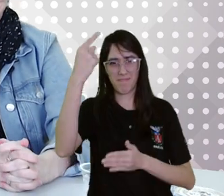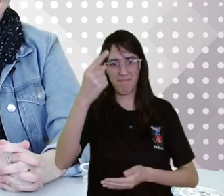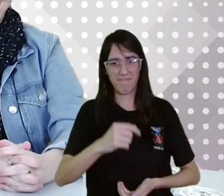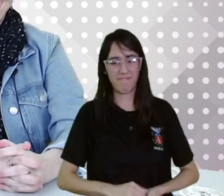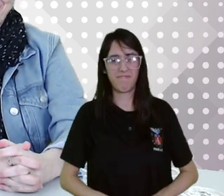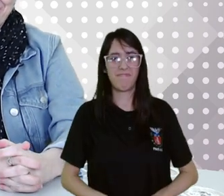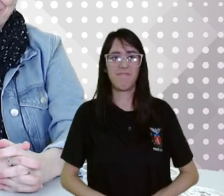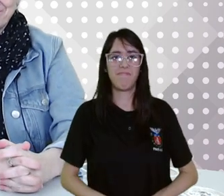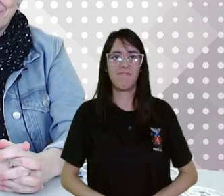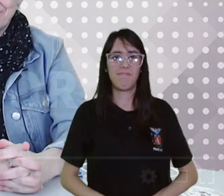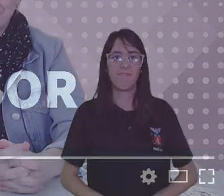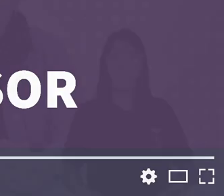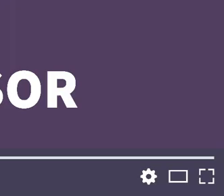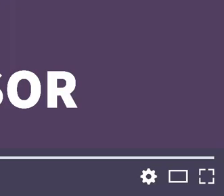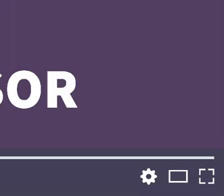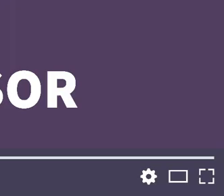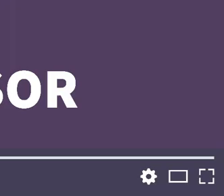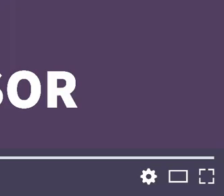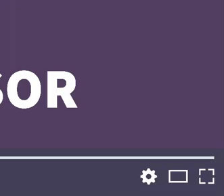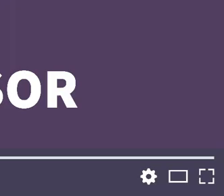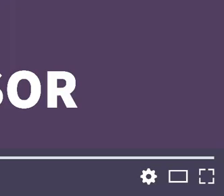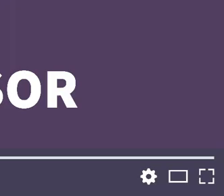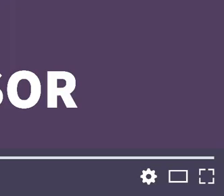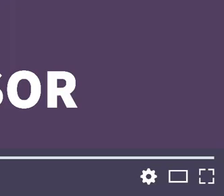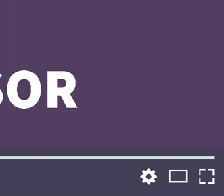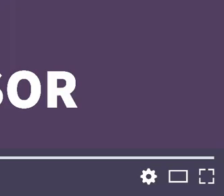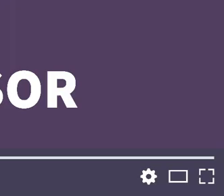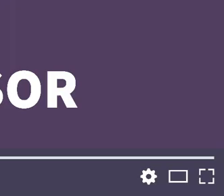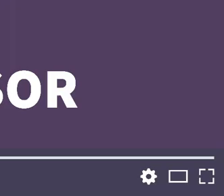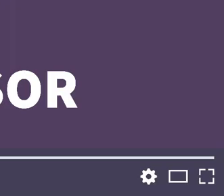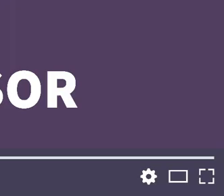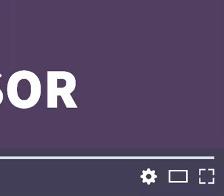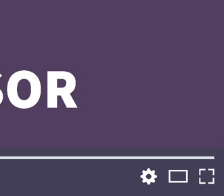e aí e aí